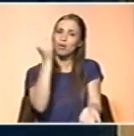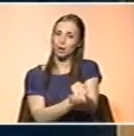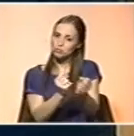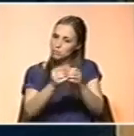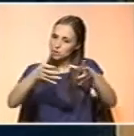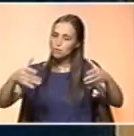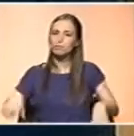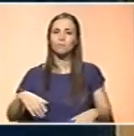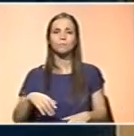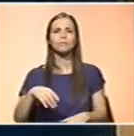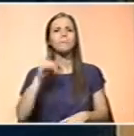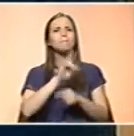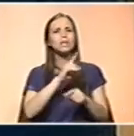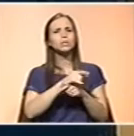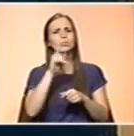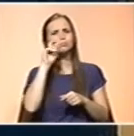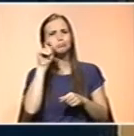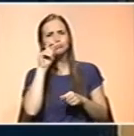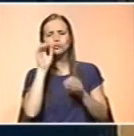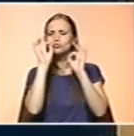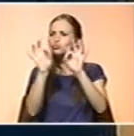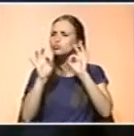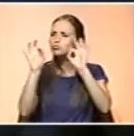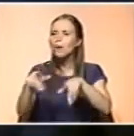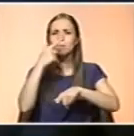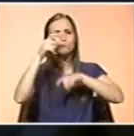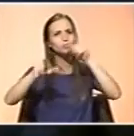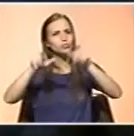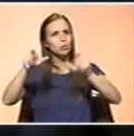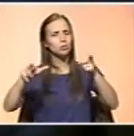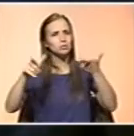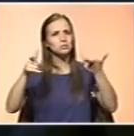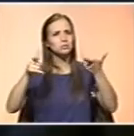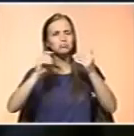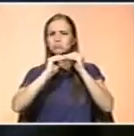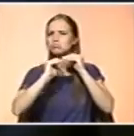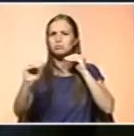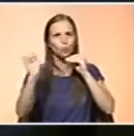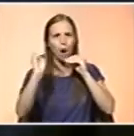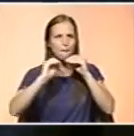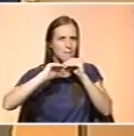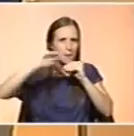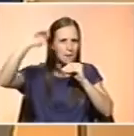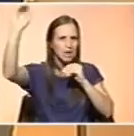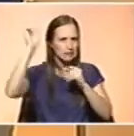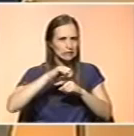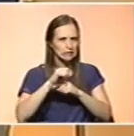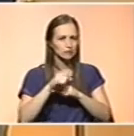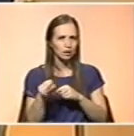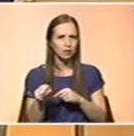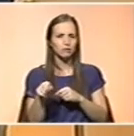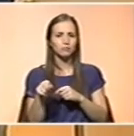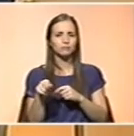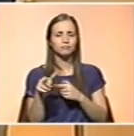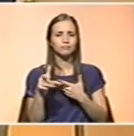E mesmo com toda a prevenção que se tem feito junto da população, os números não estabilizaram, continuam a crescer? O problema é que